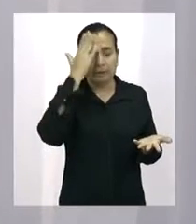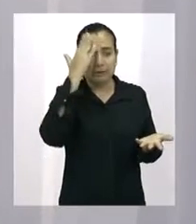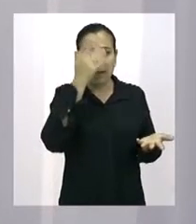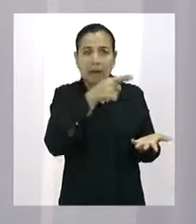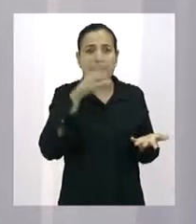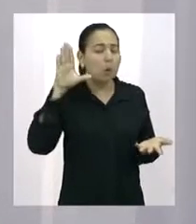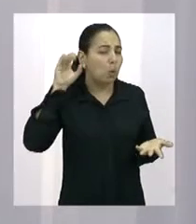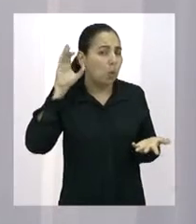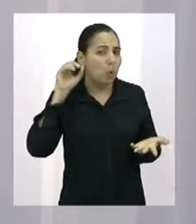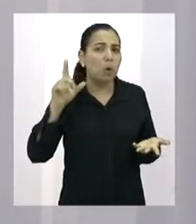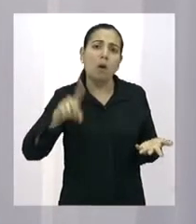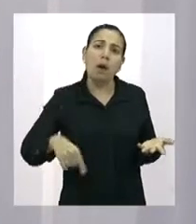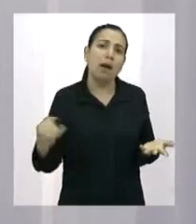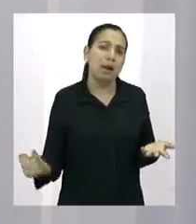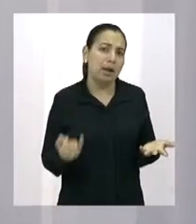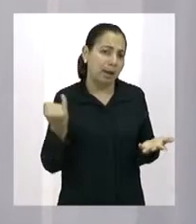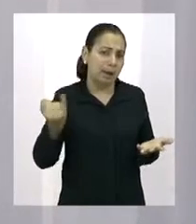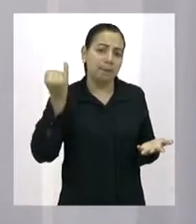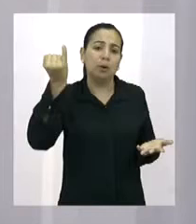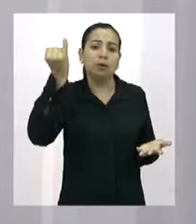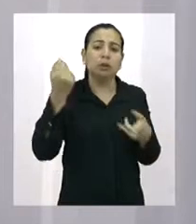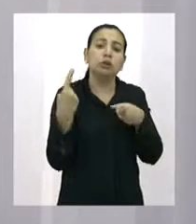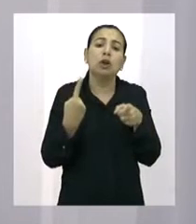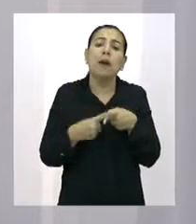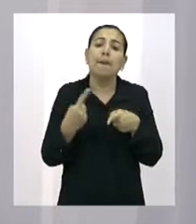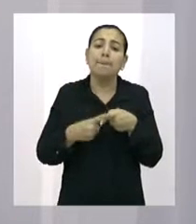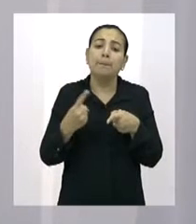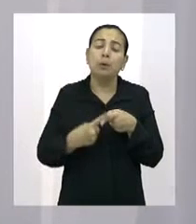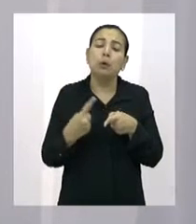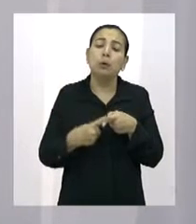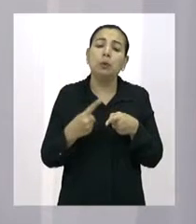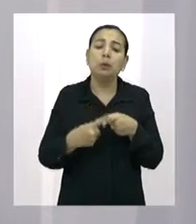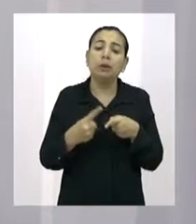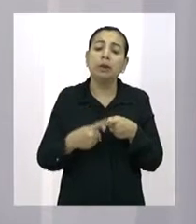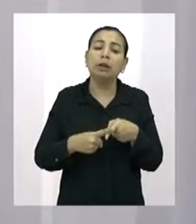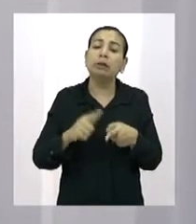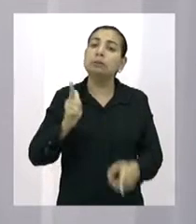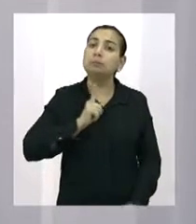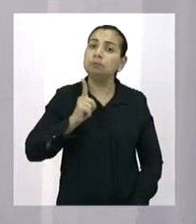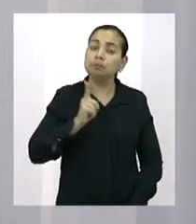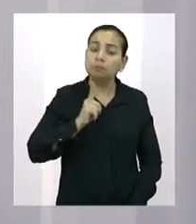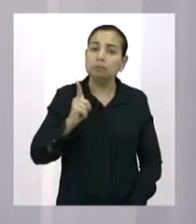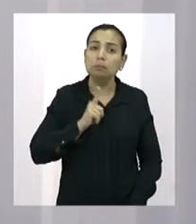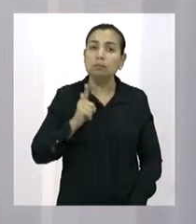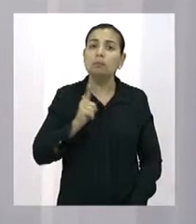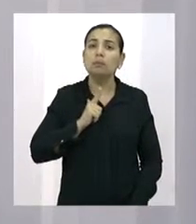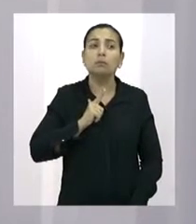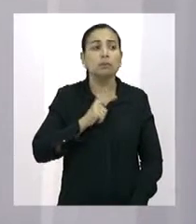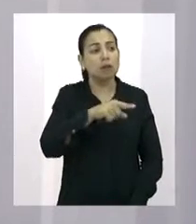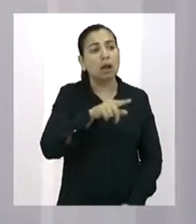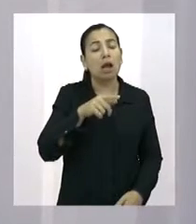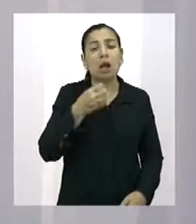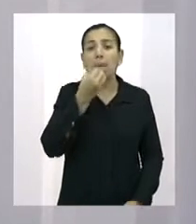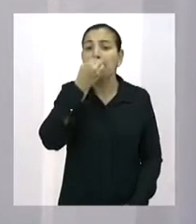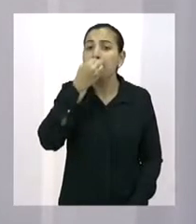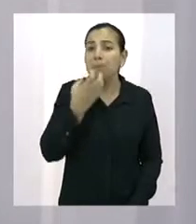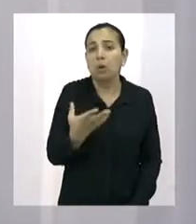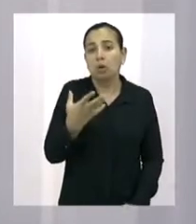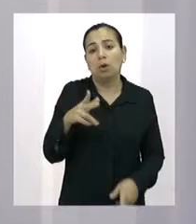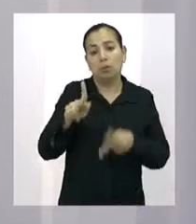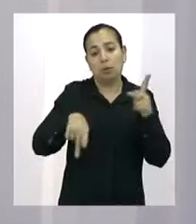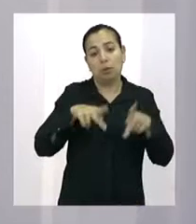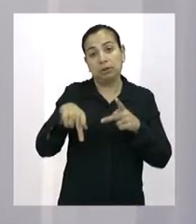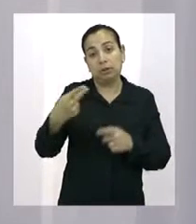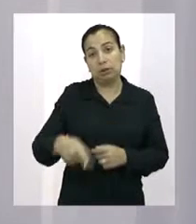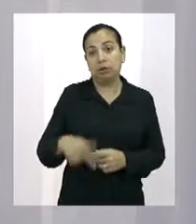têm uma participação significativa na vida do povo de Fortaleza. E